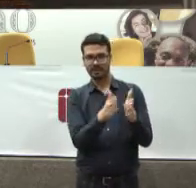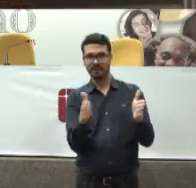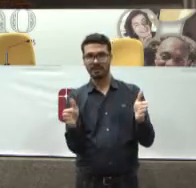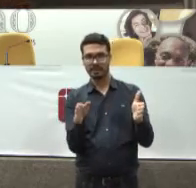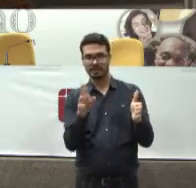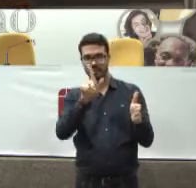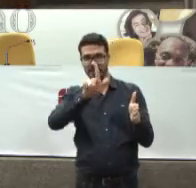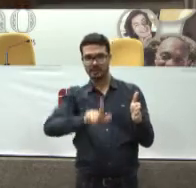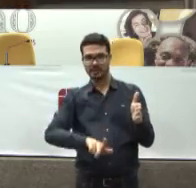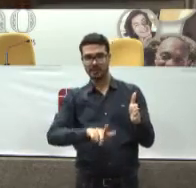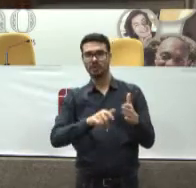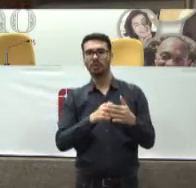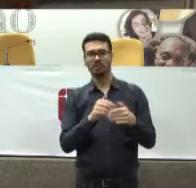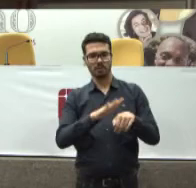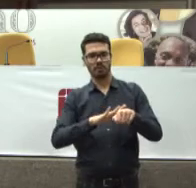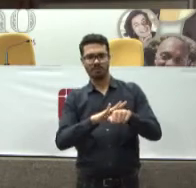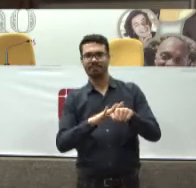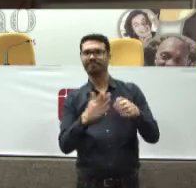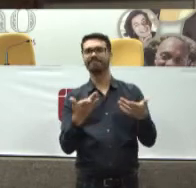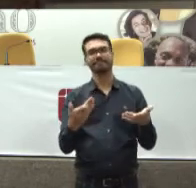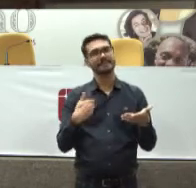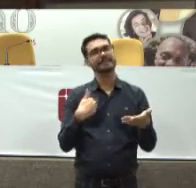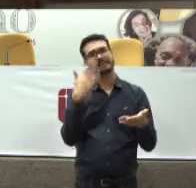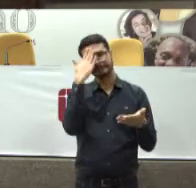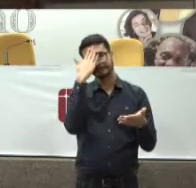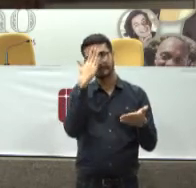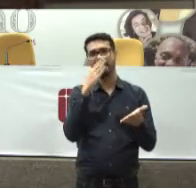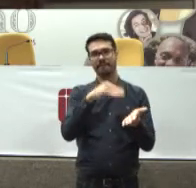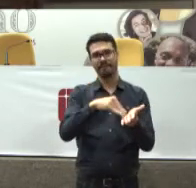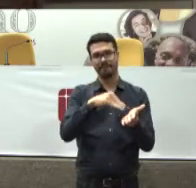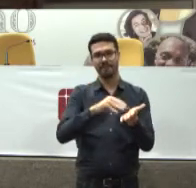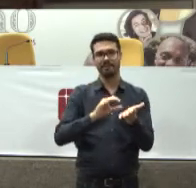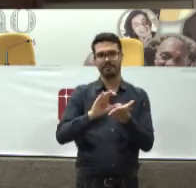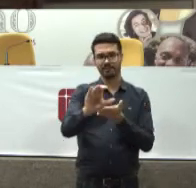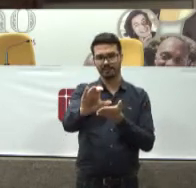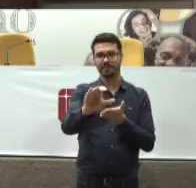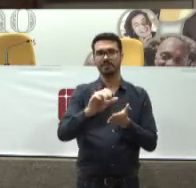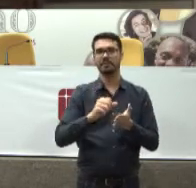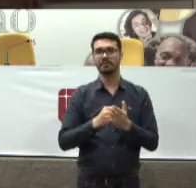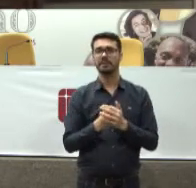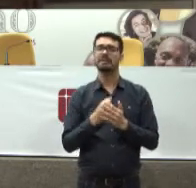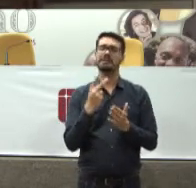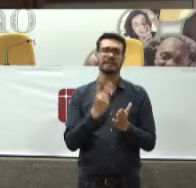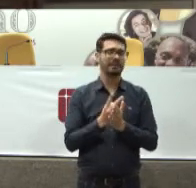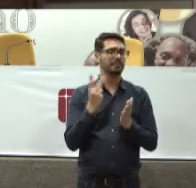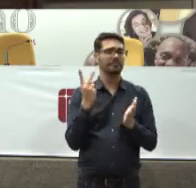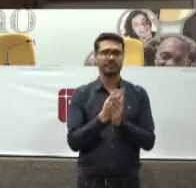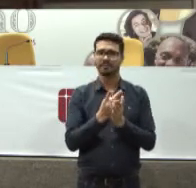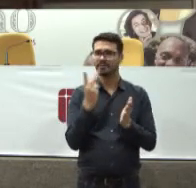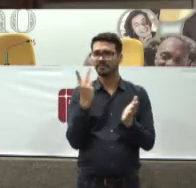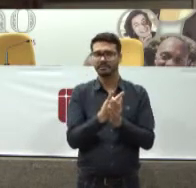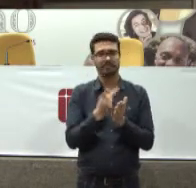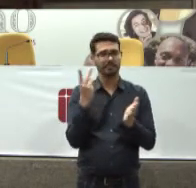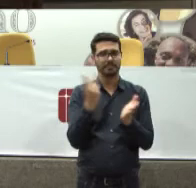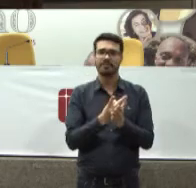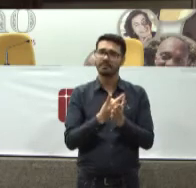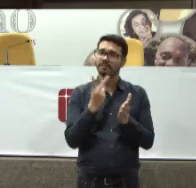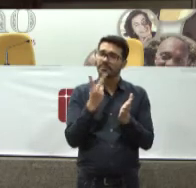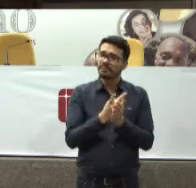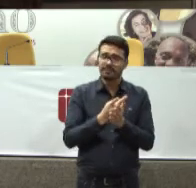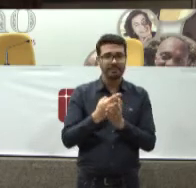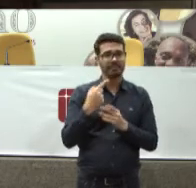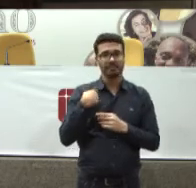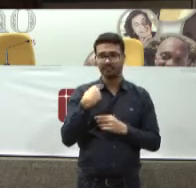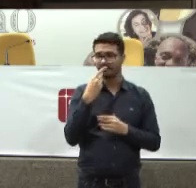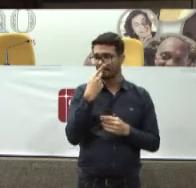gestores É que falta financiamento É sobre financiado o sistema E o que eu mais ouço Todos os dias Se tiver um dia Que eu não ouvi isso De alguma